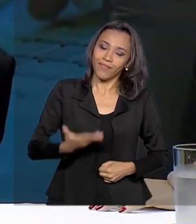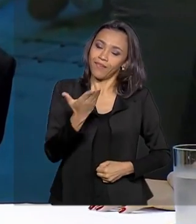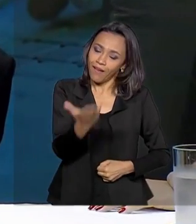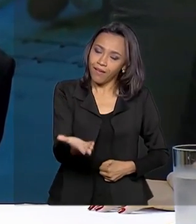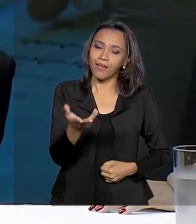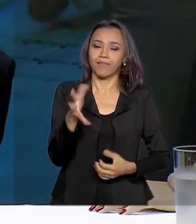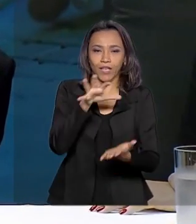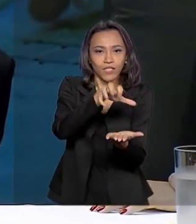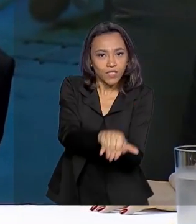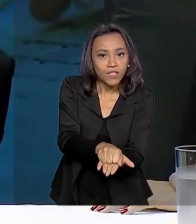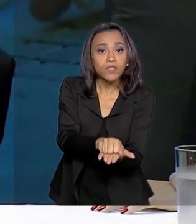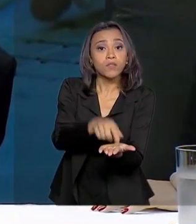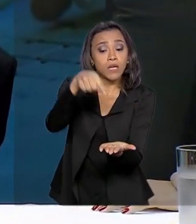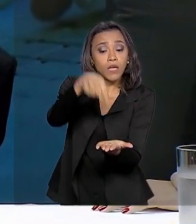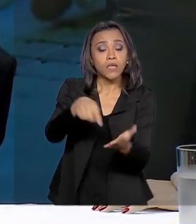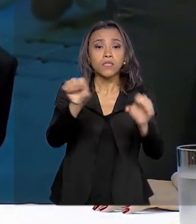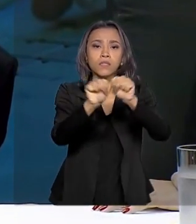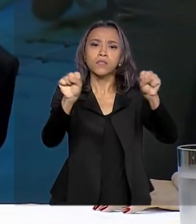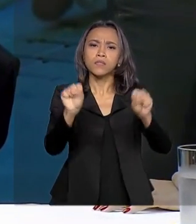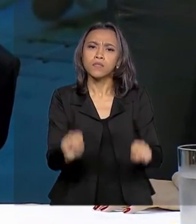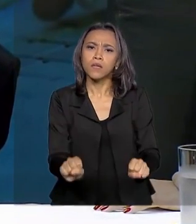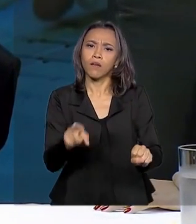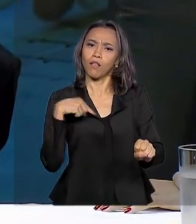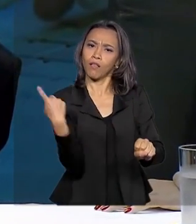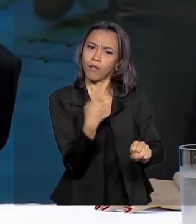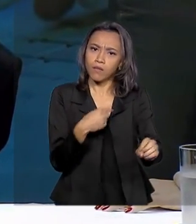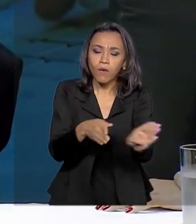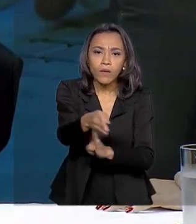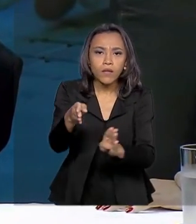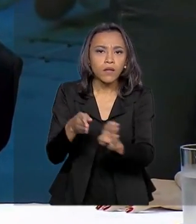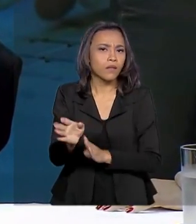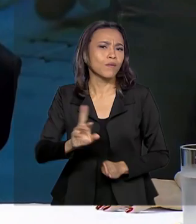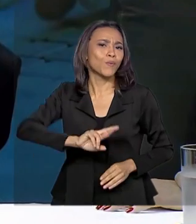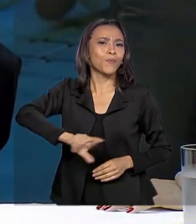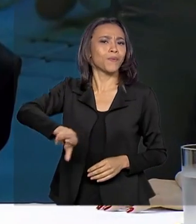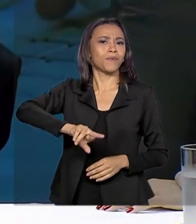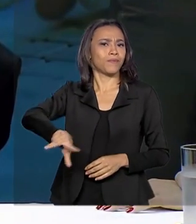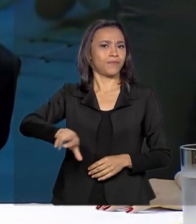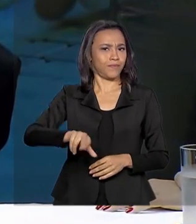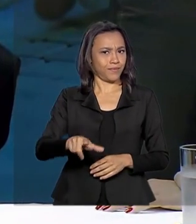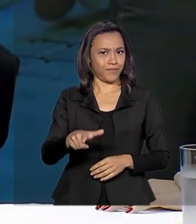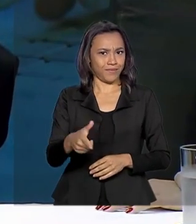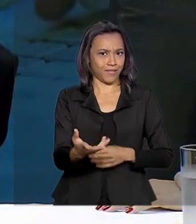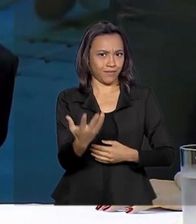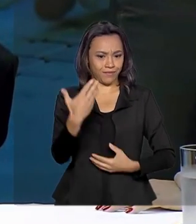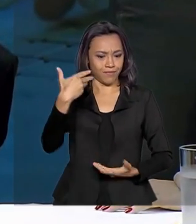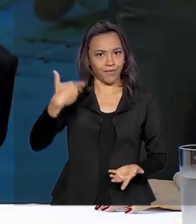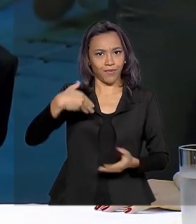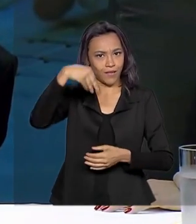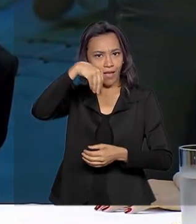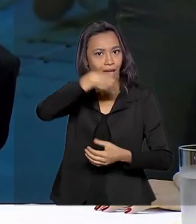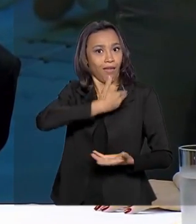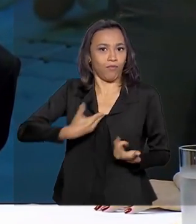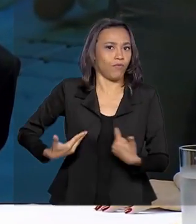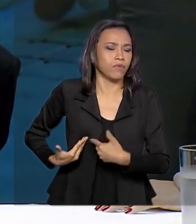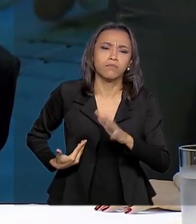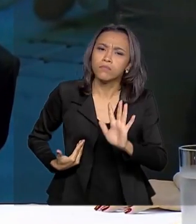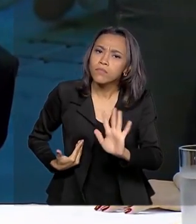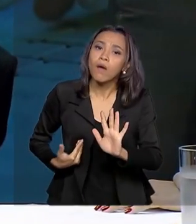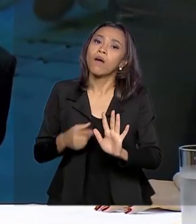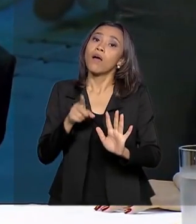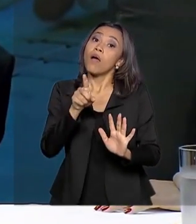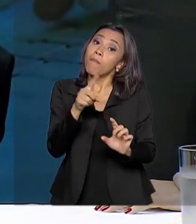registro. É um sistema que nós estamos recomendando não porque está no governo, não porque é uma plataforma do governo,